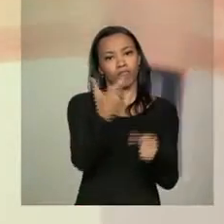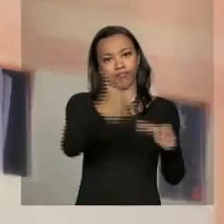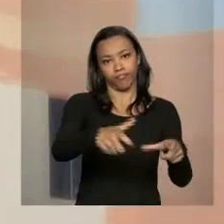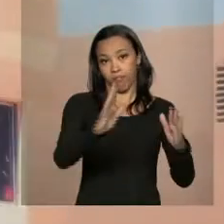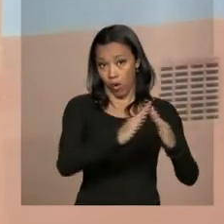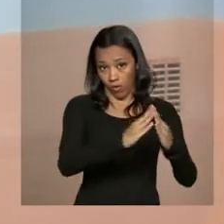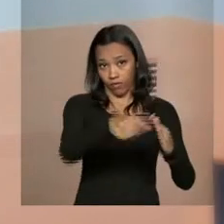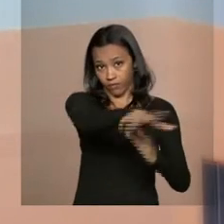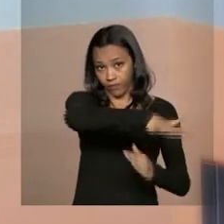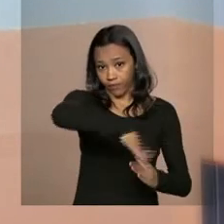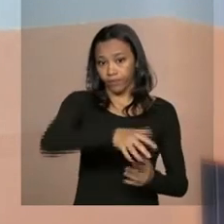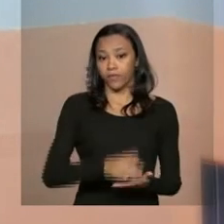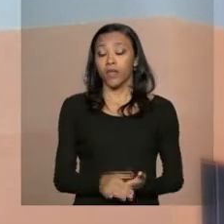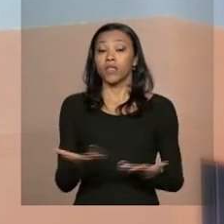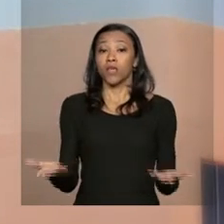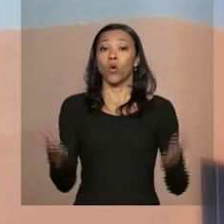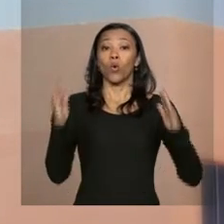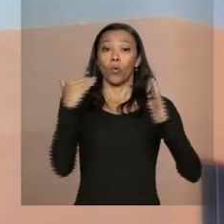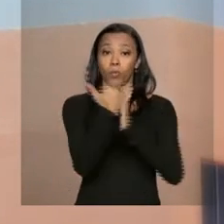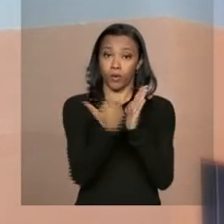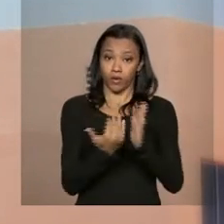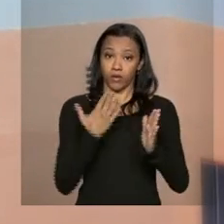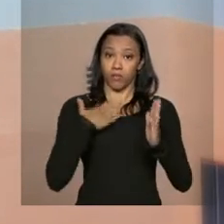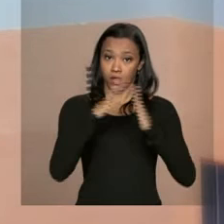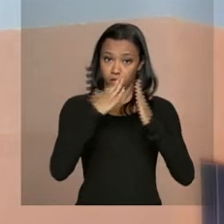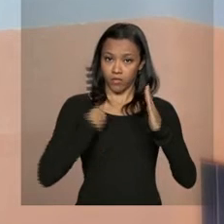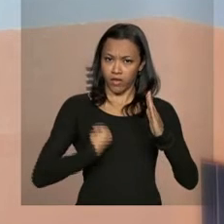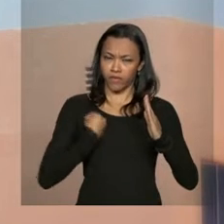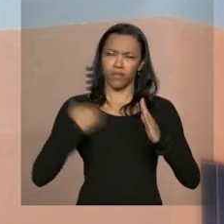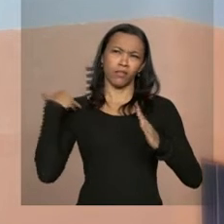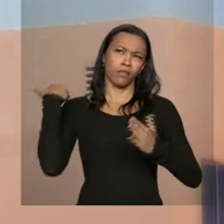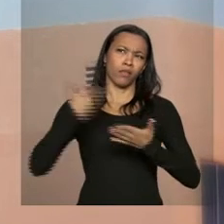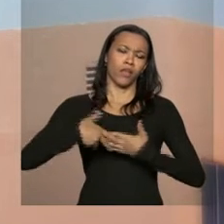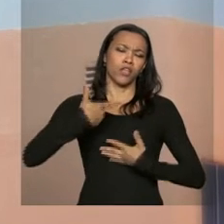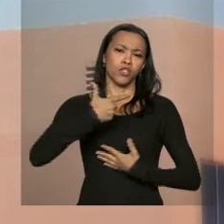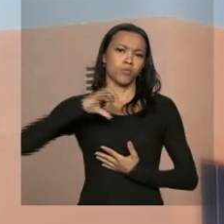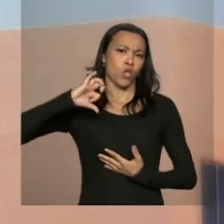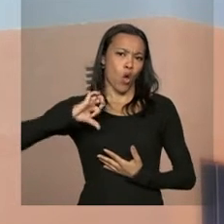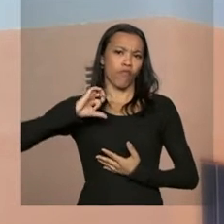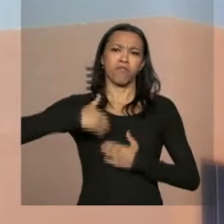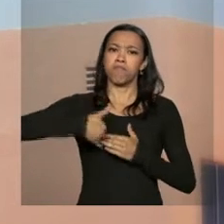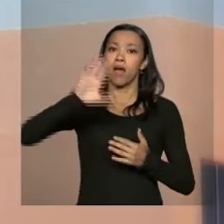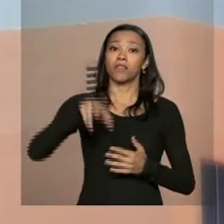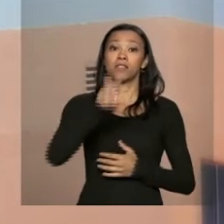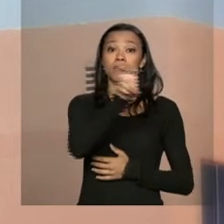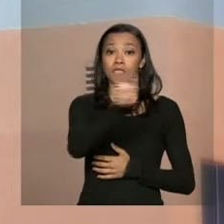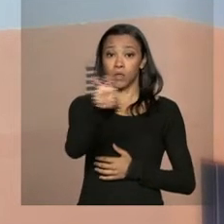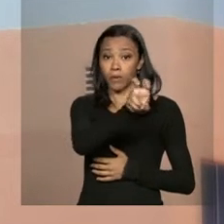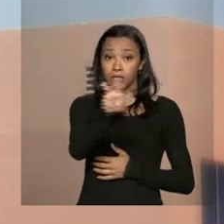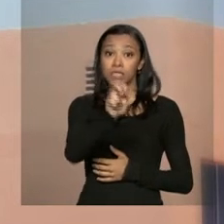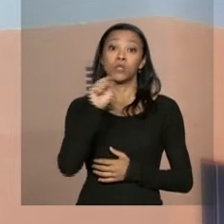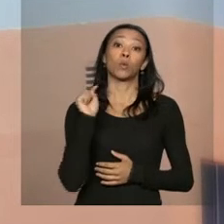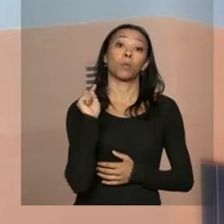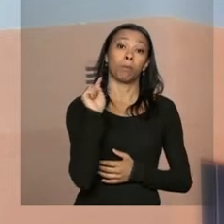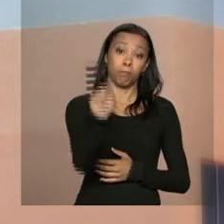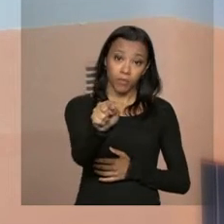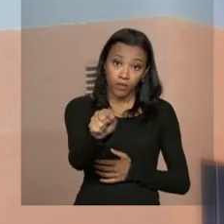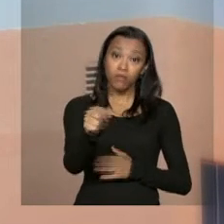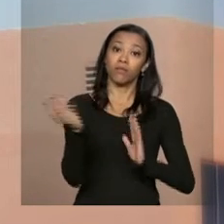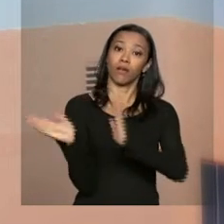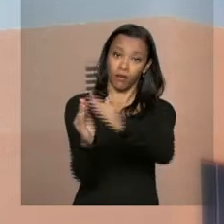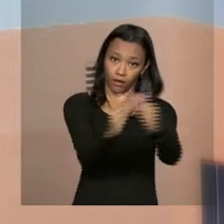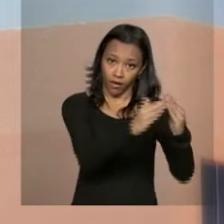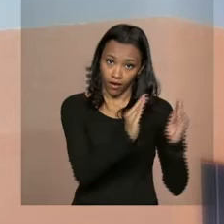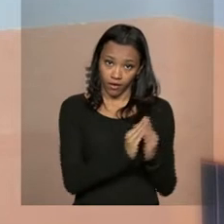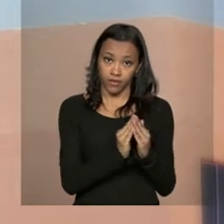O Minha Casa Minha Vida Entidades já contratou, desde 2009, mais de 55 mil unidades habitacionais.